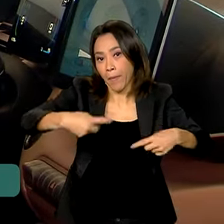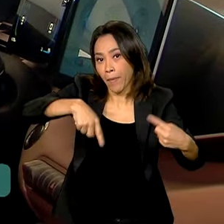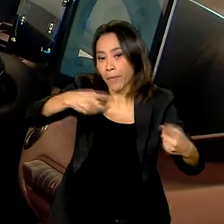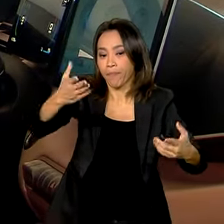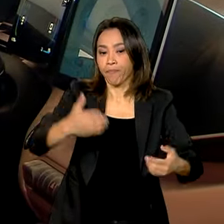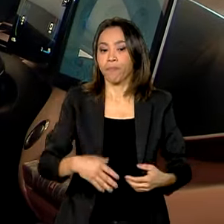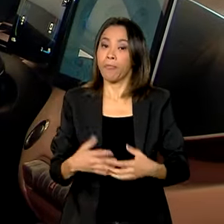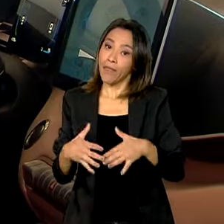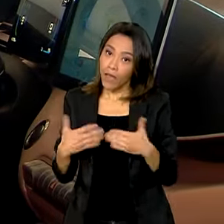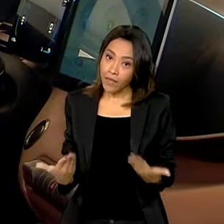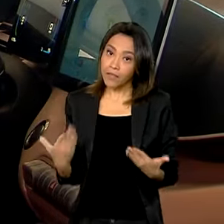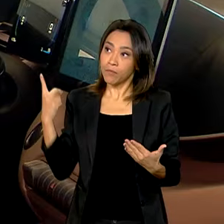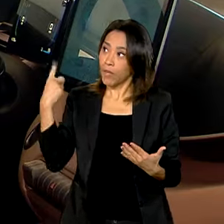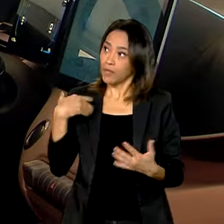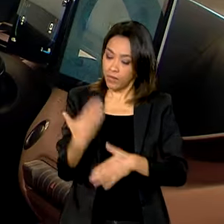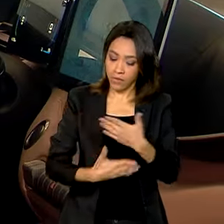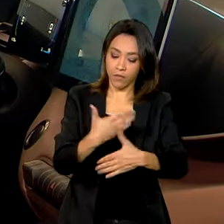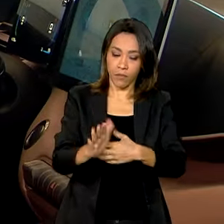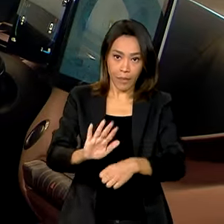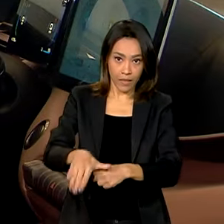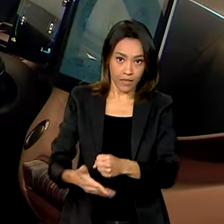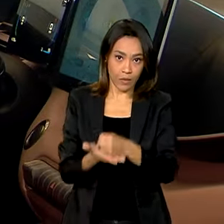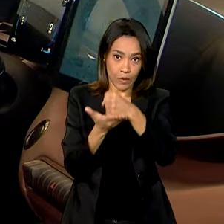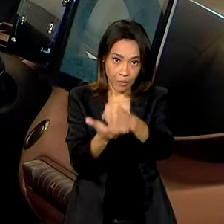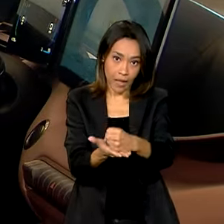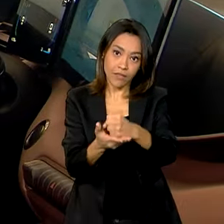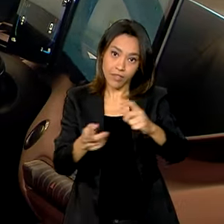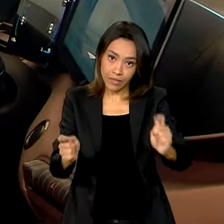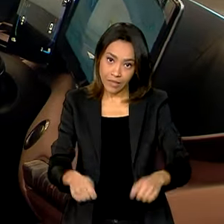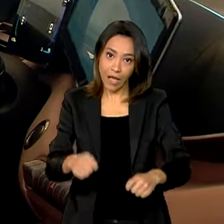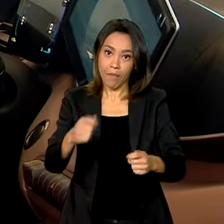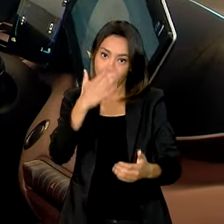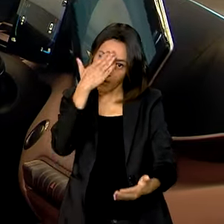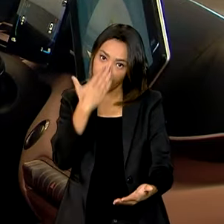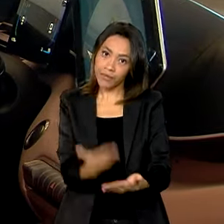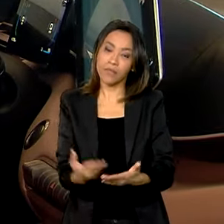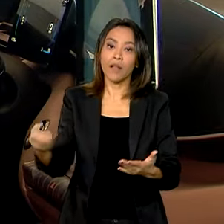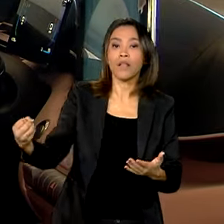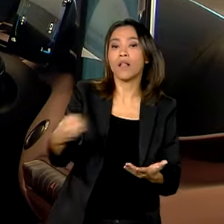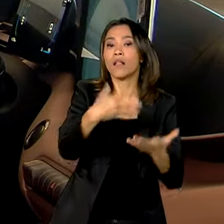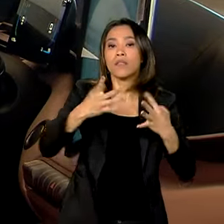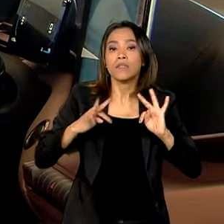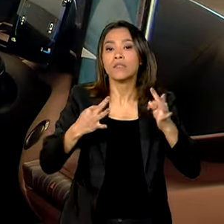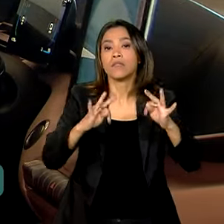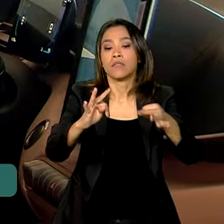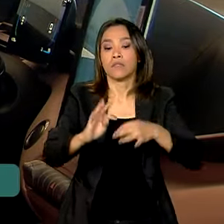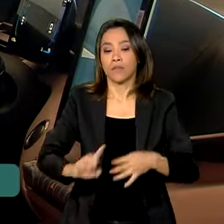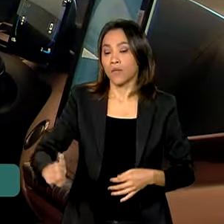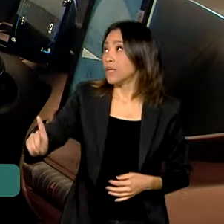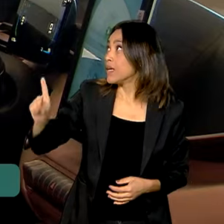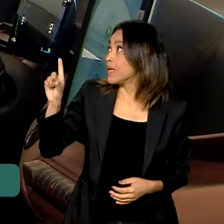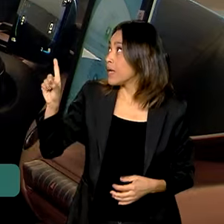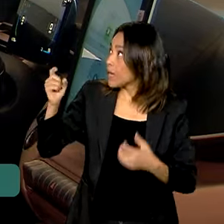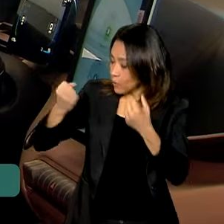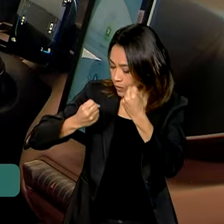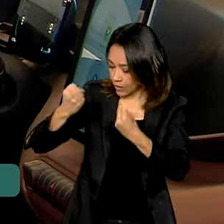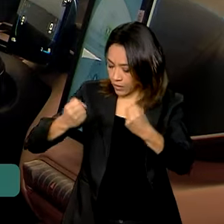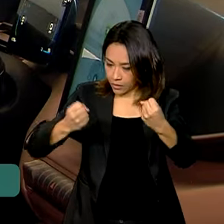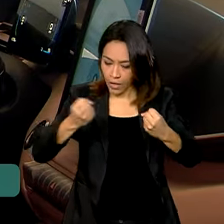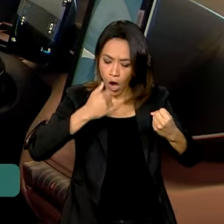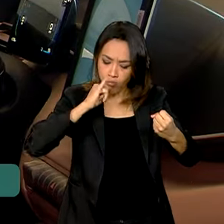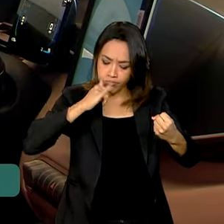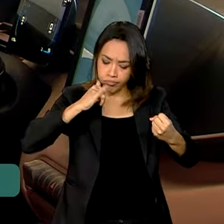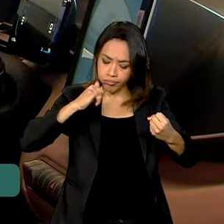com sustentabilidade, é fundamental apostar nas novas tecnologias. E os carros movidos à